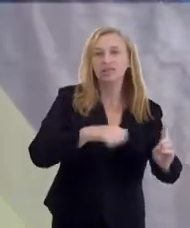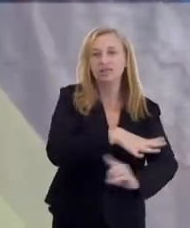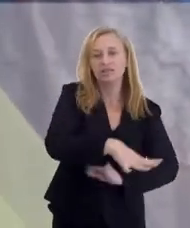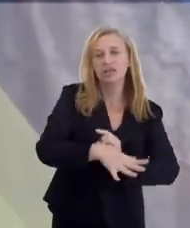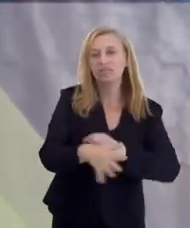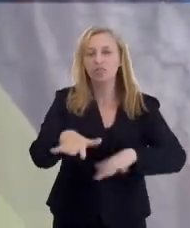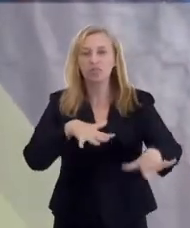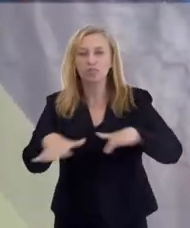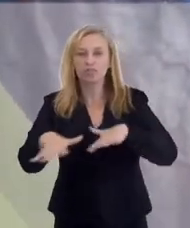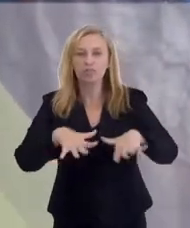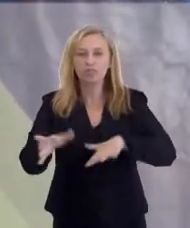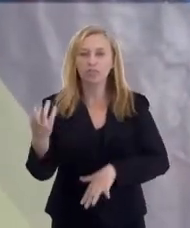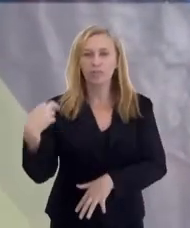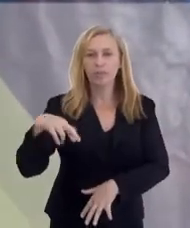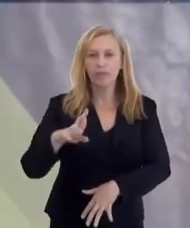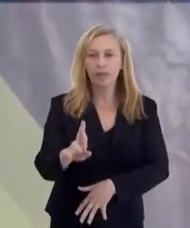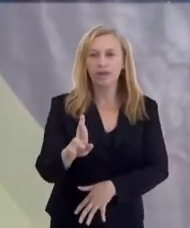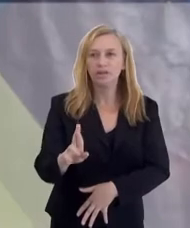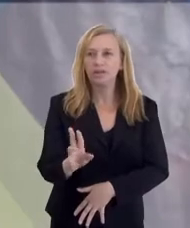religiosos.